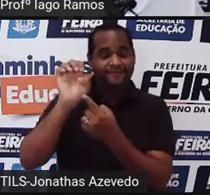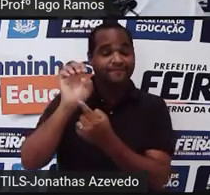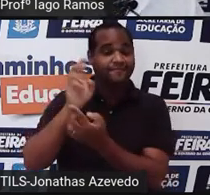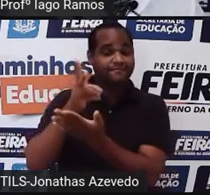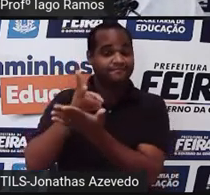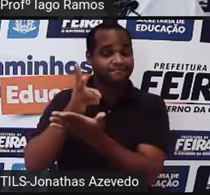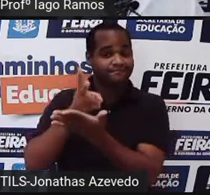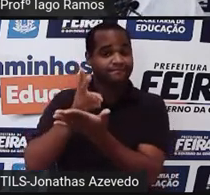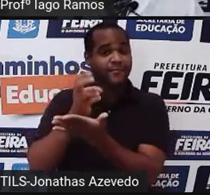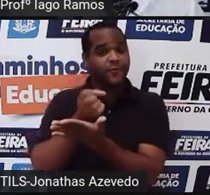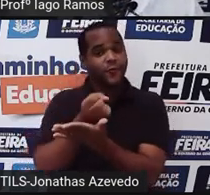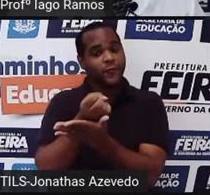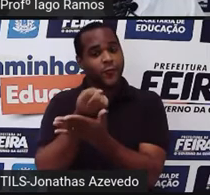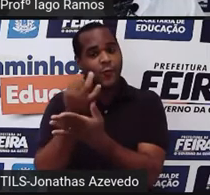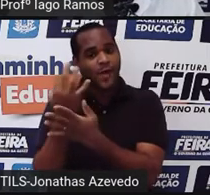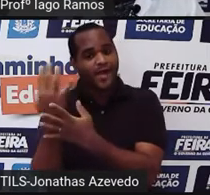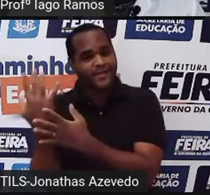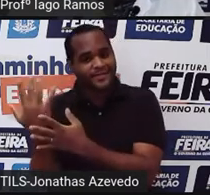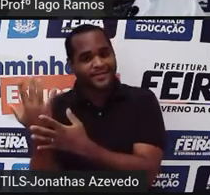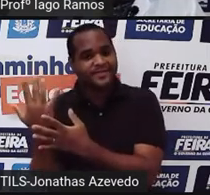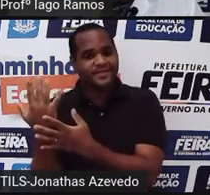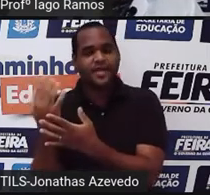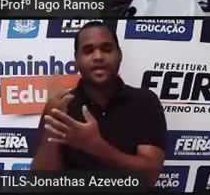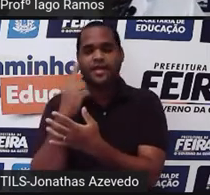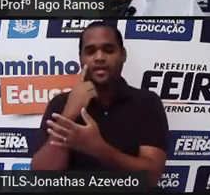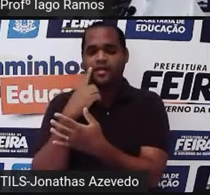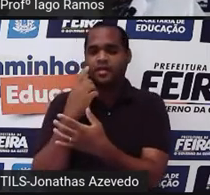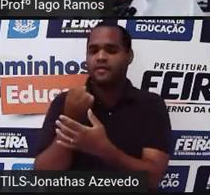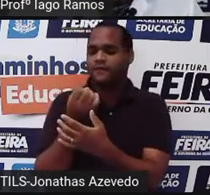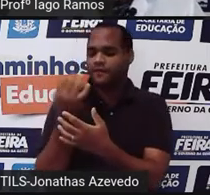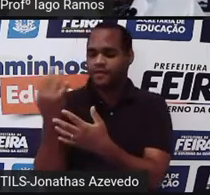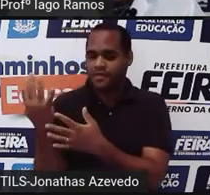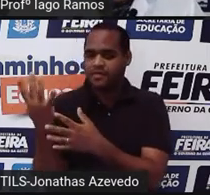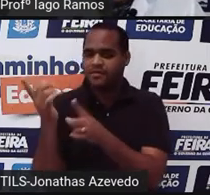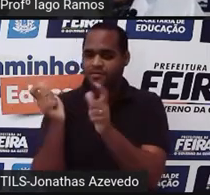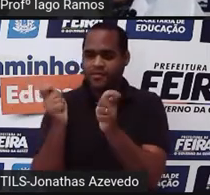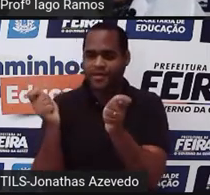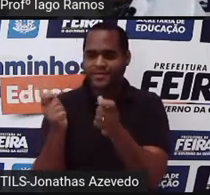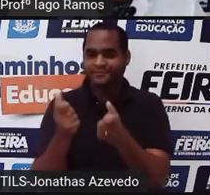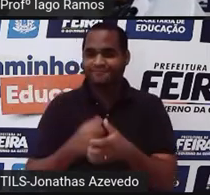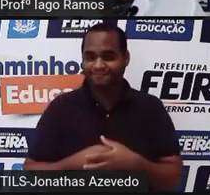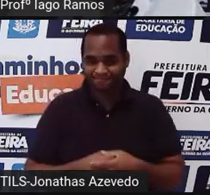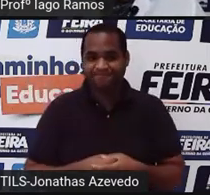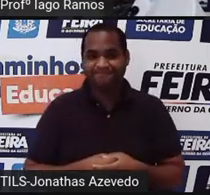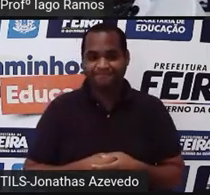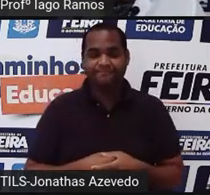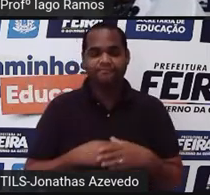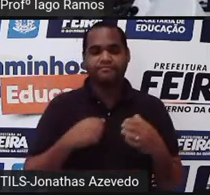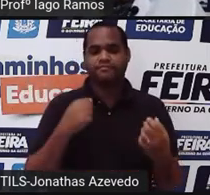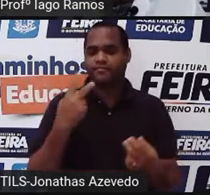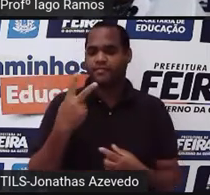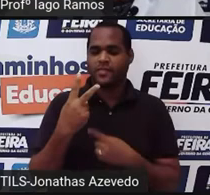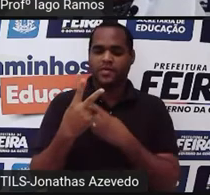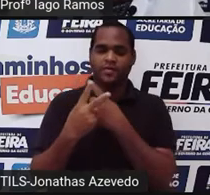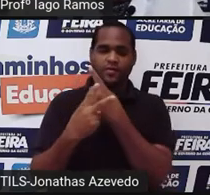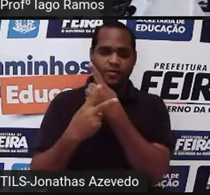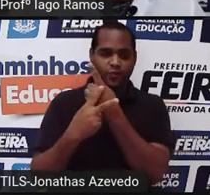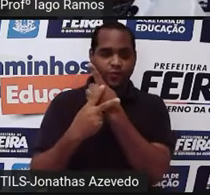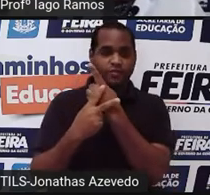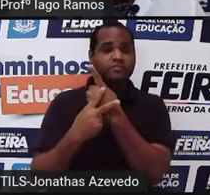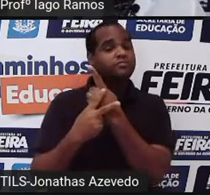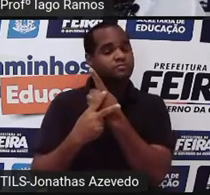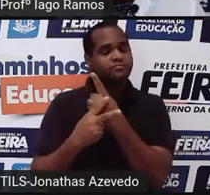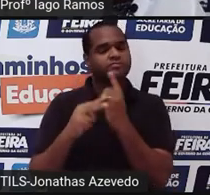quantas vezes o de baixo será escrito. Então, tá? Dois elevado a um significa